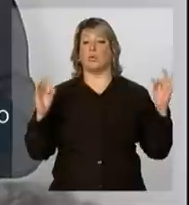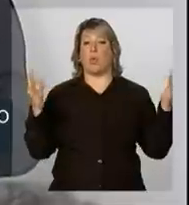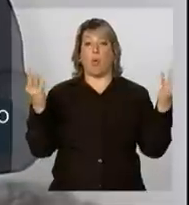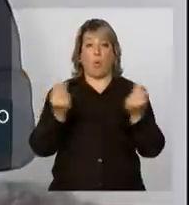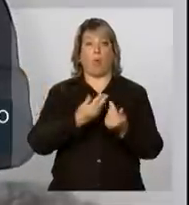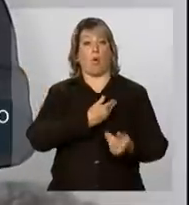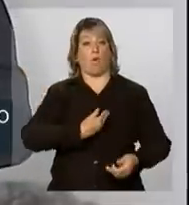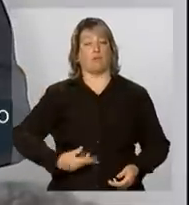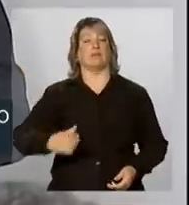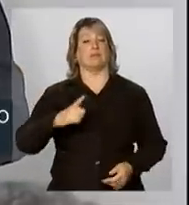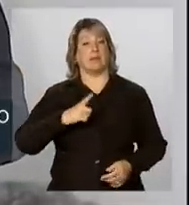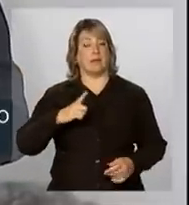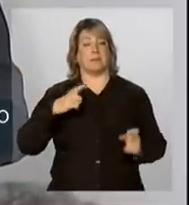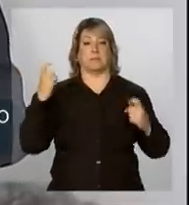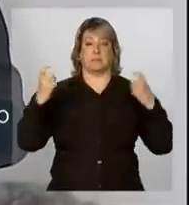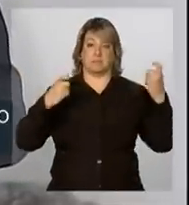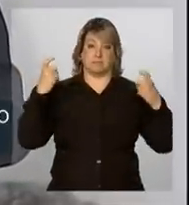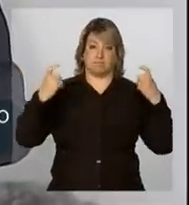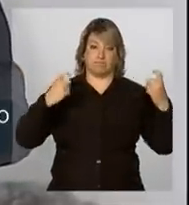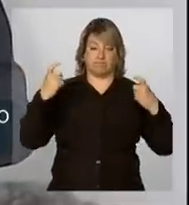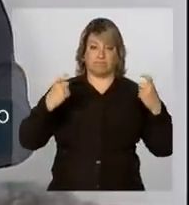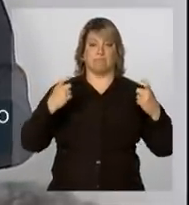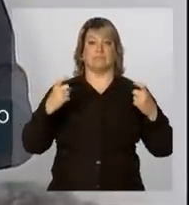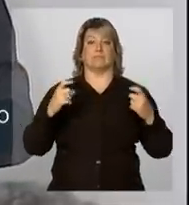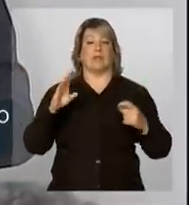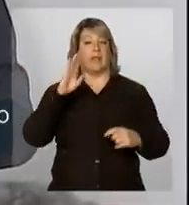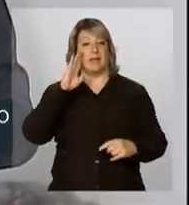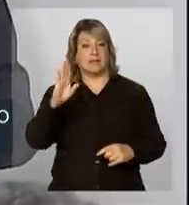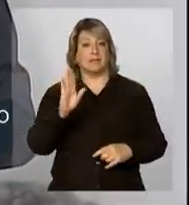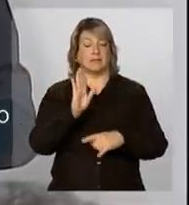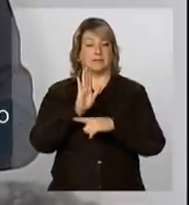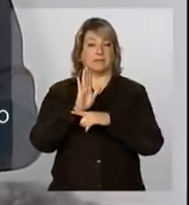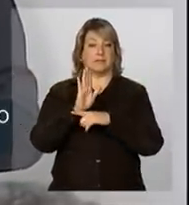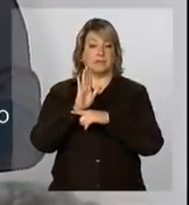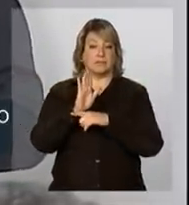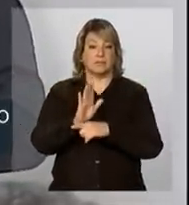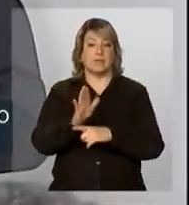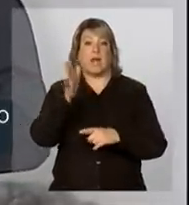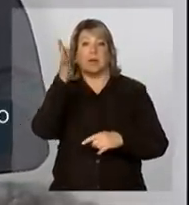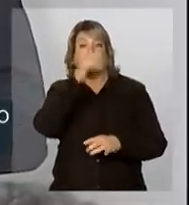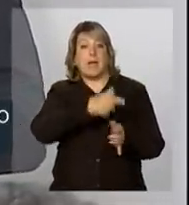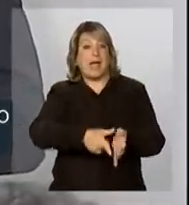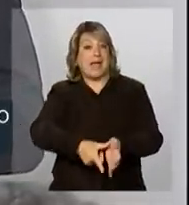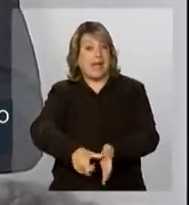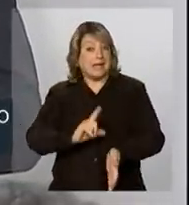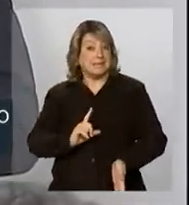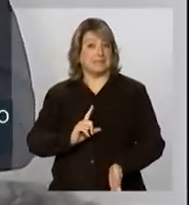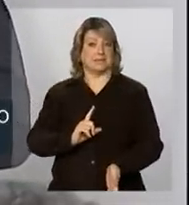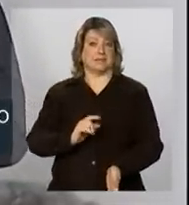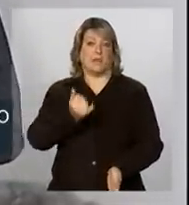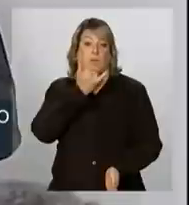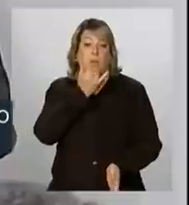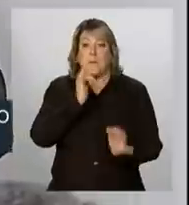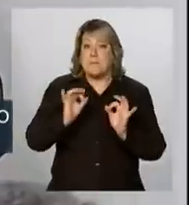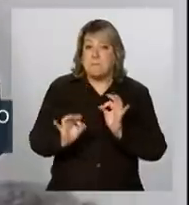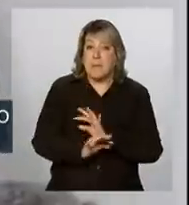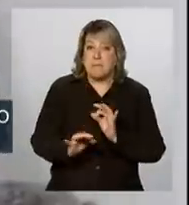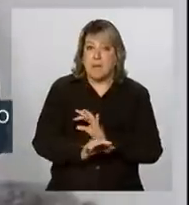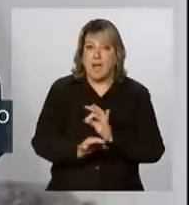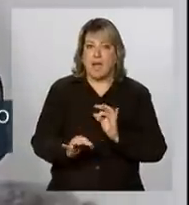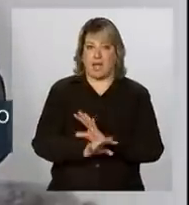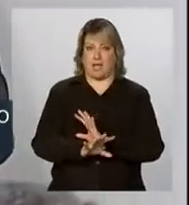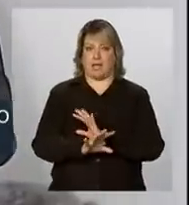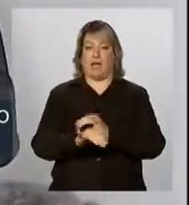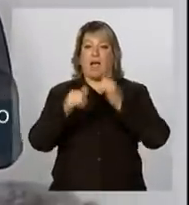uma preocupação voltada para se antecipar, e, sobretudo, no sentido de preparar as